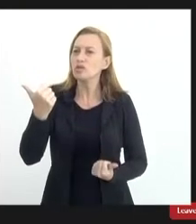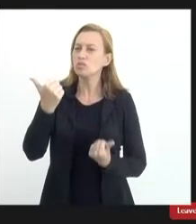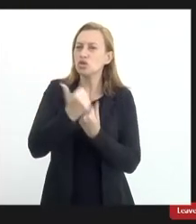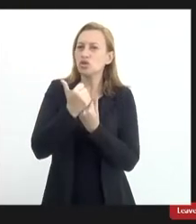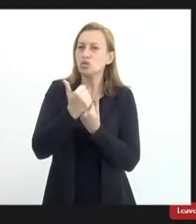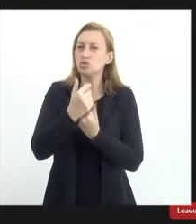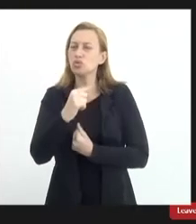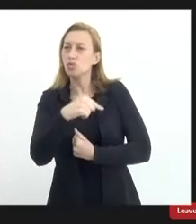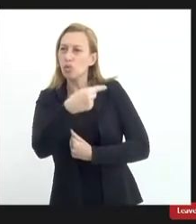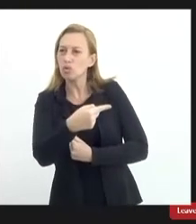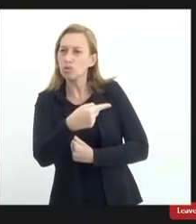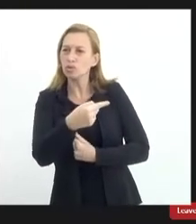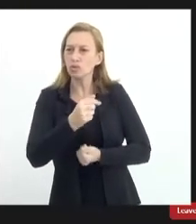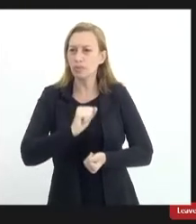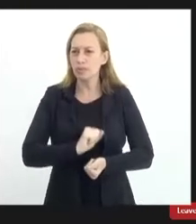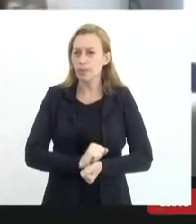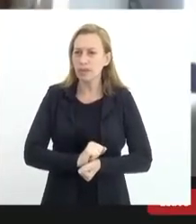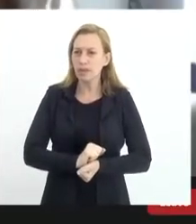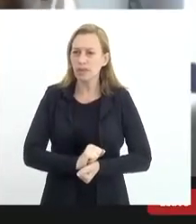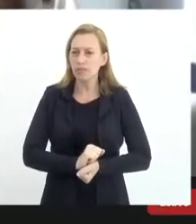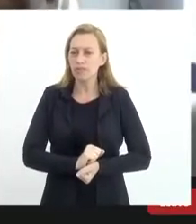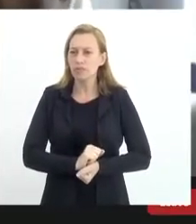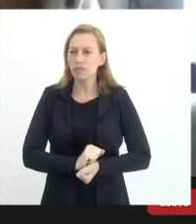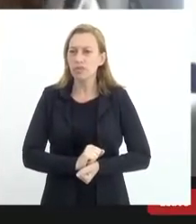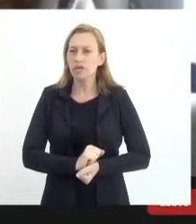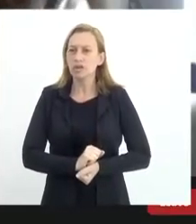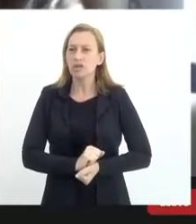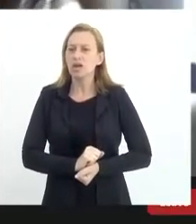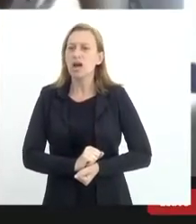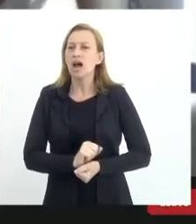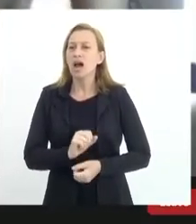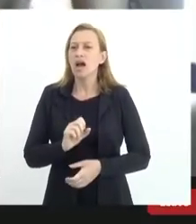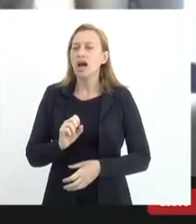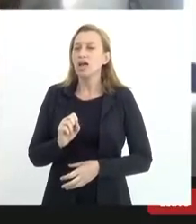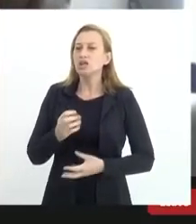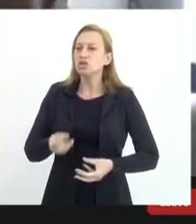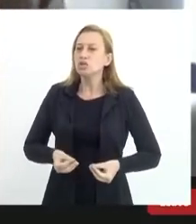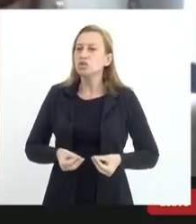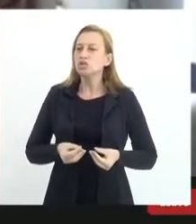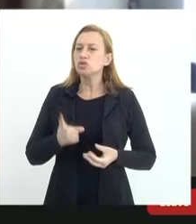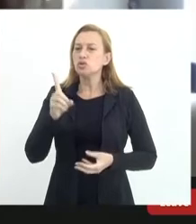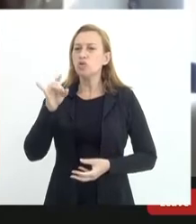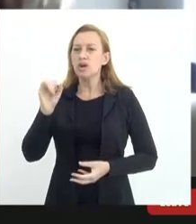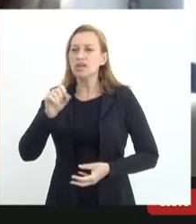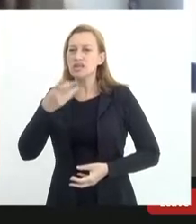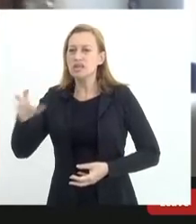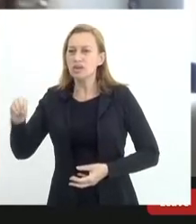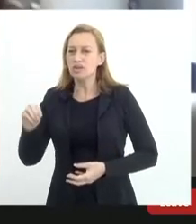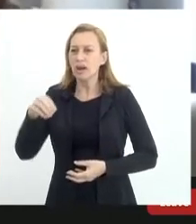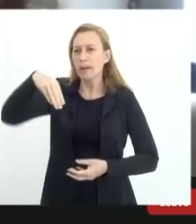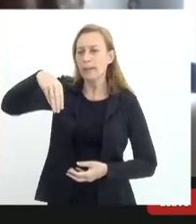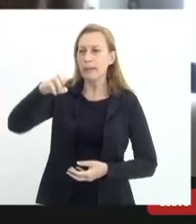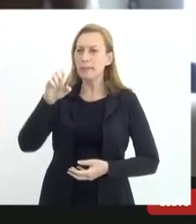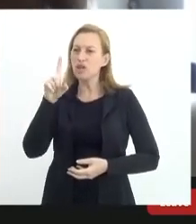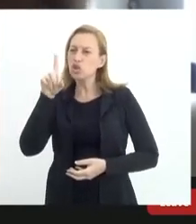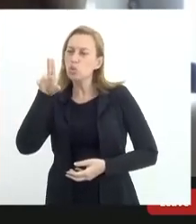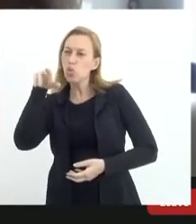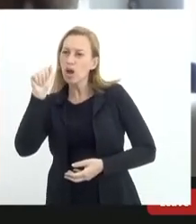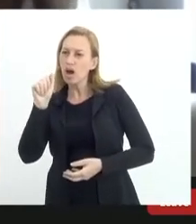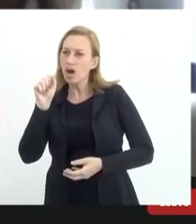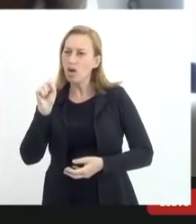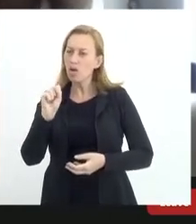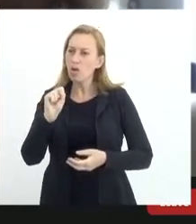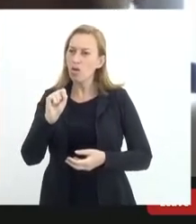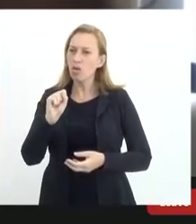a questão da medula doação da medula óssea, limite etário era até 16 anos. Felizmente,